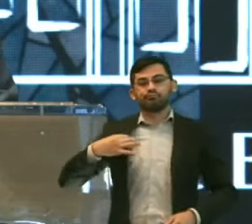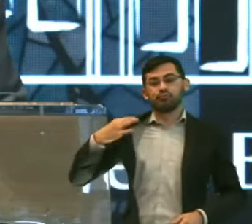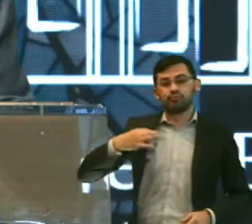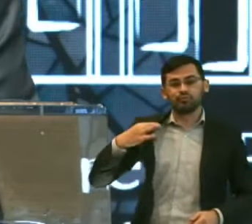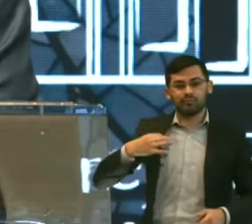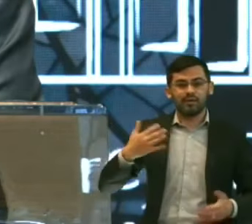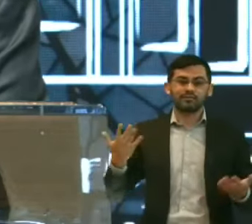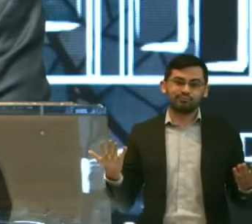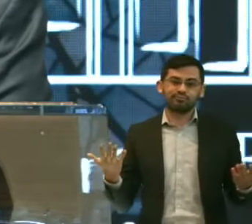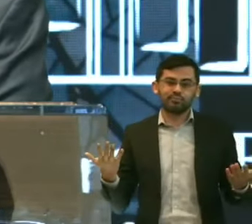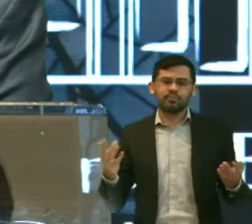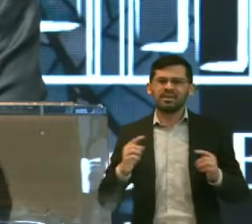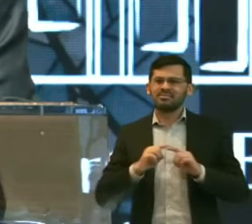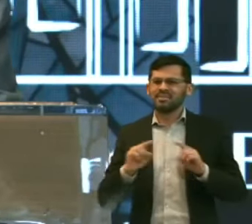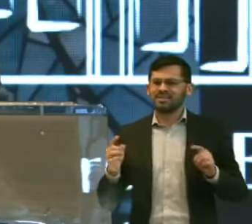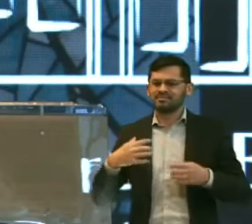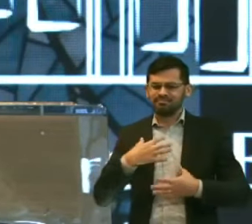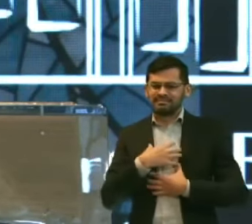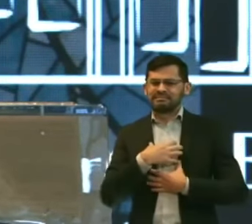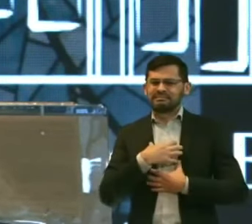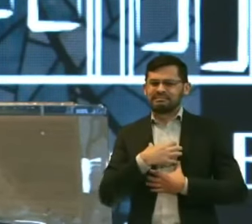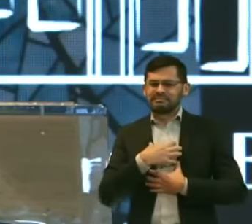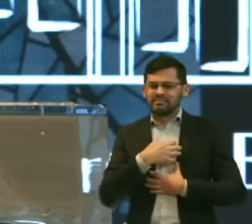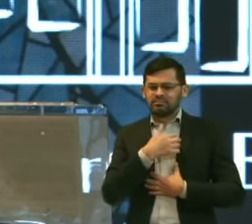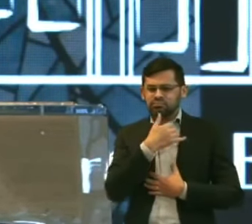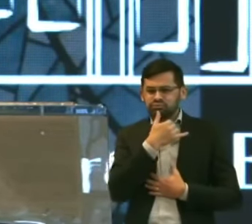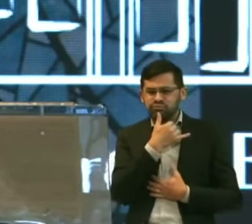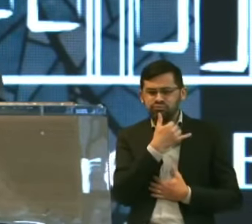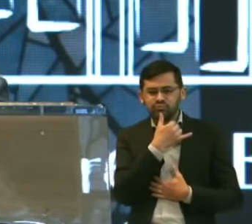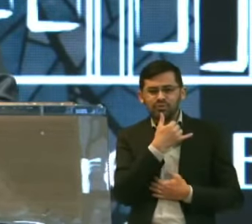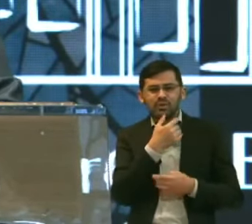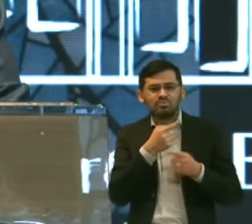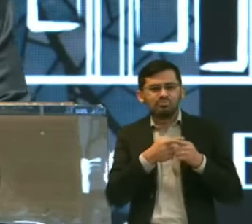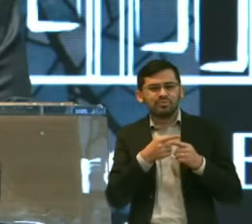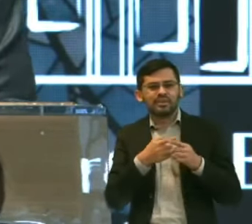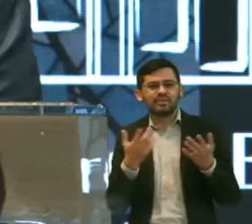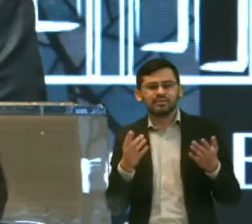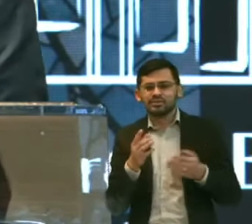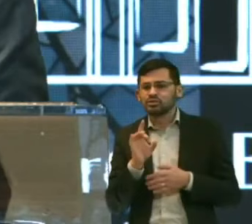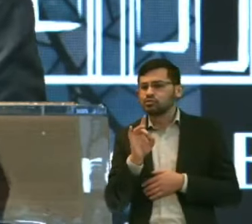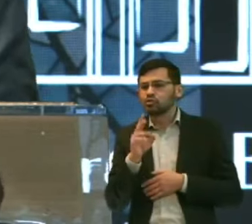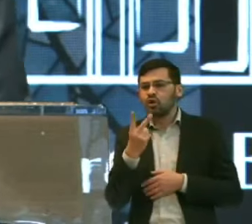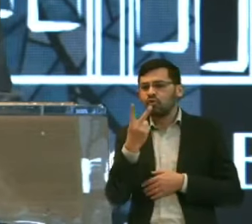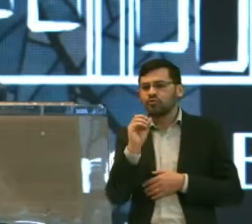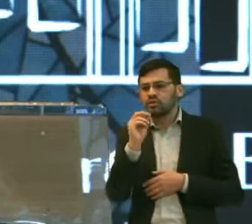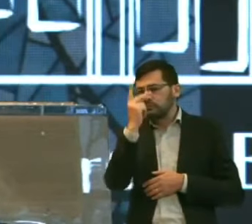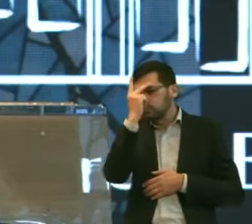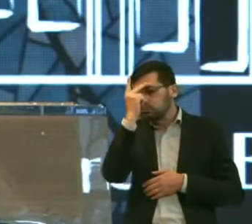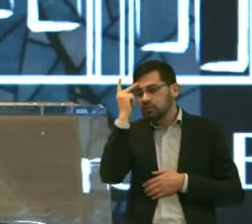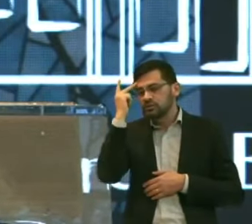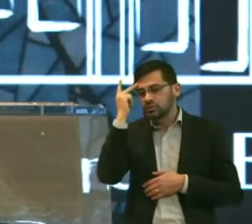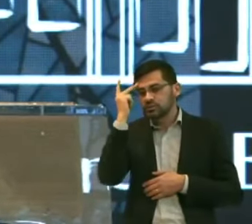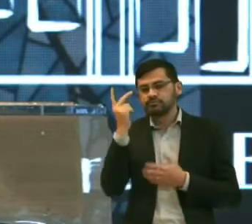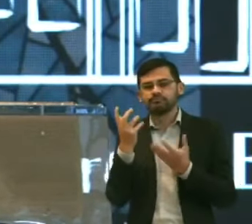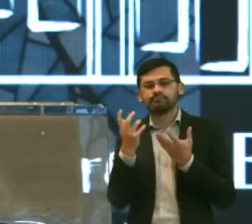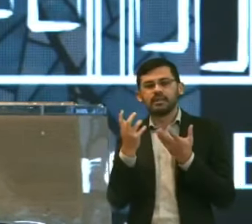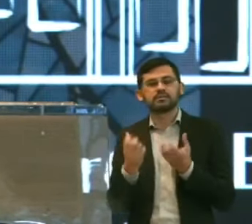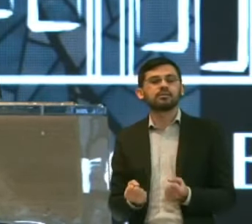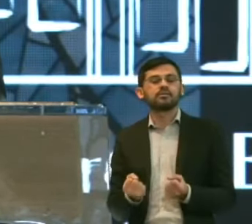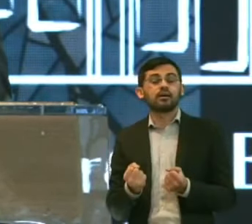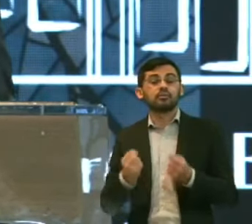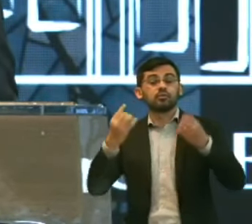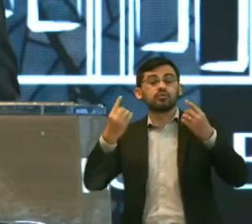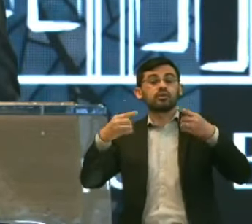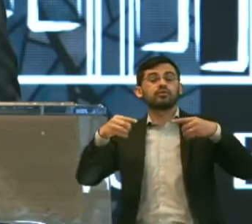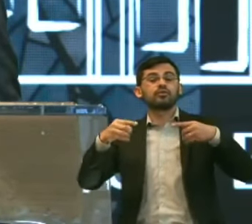me gerou tristeza? É porque desses Só vinte Aceitaram o